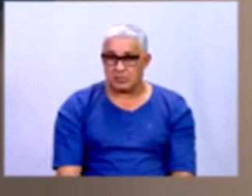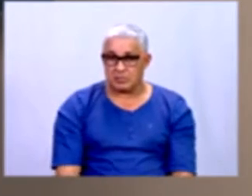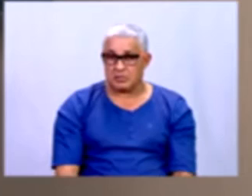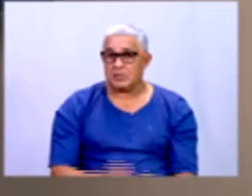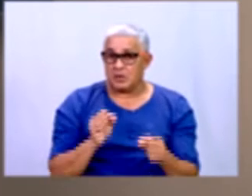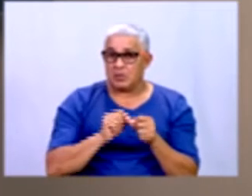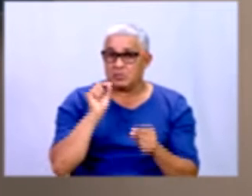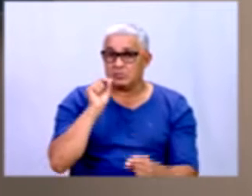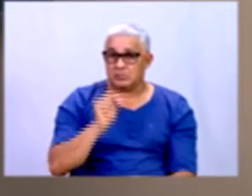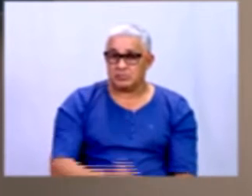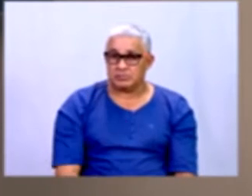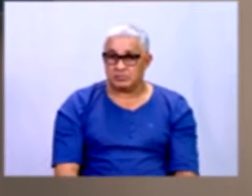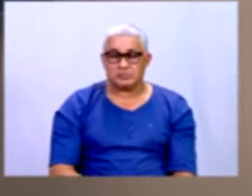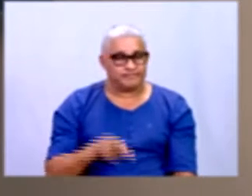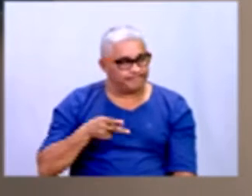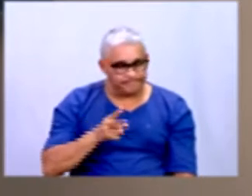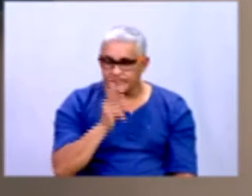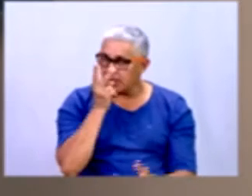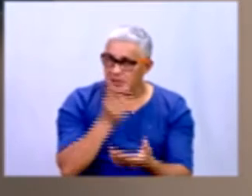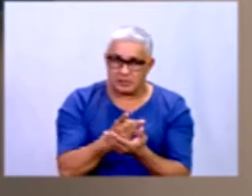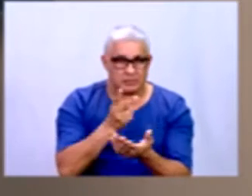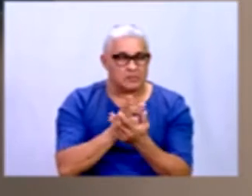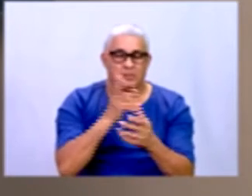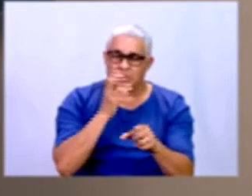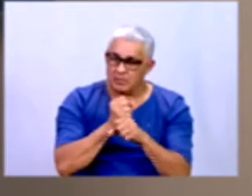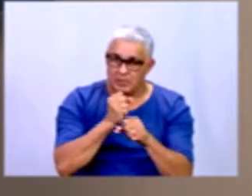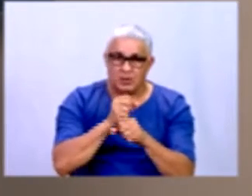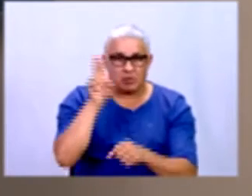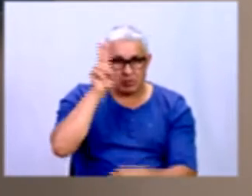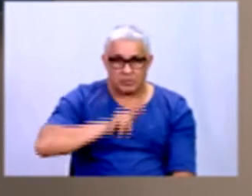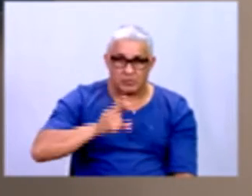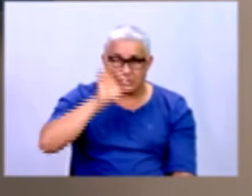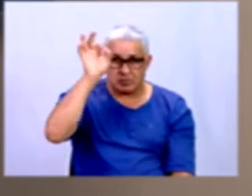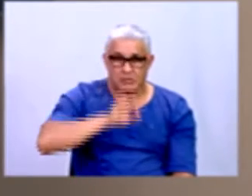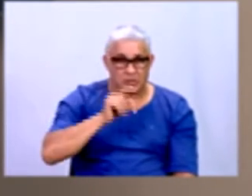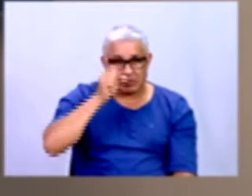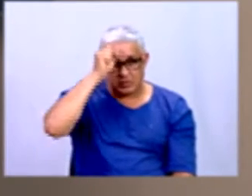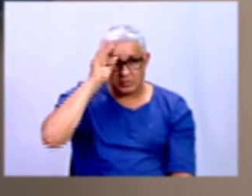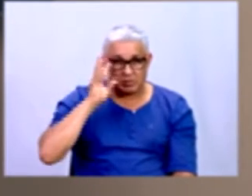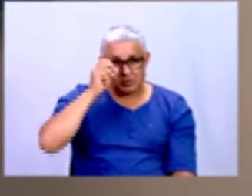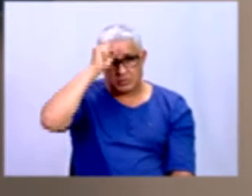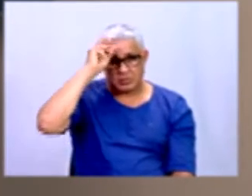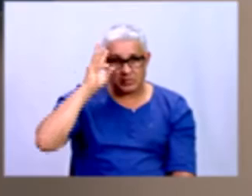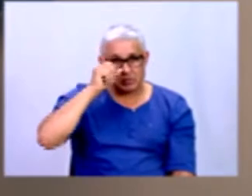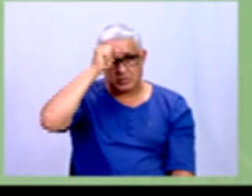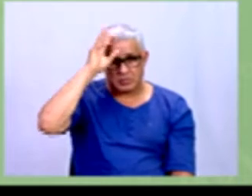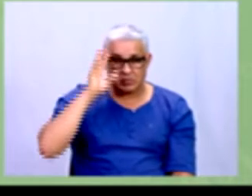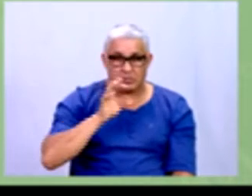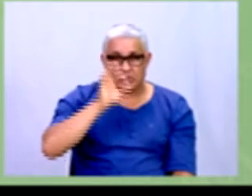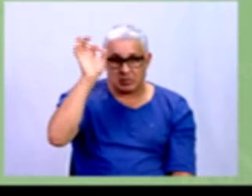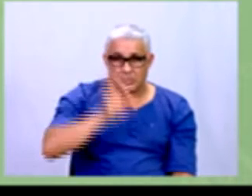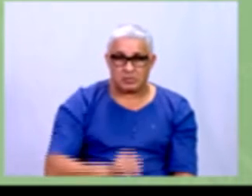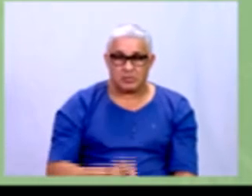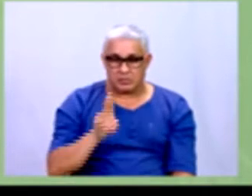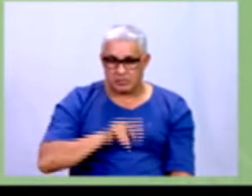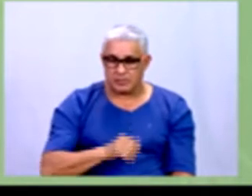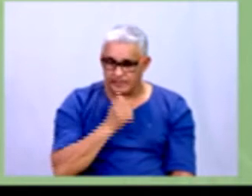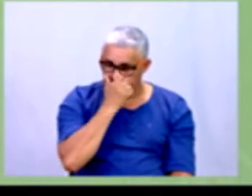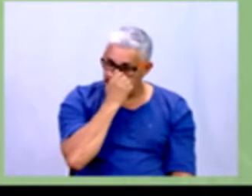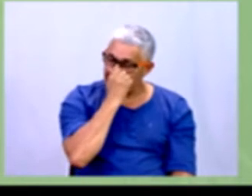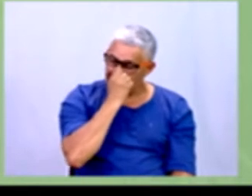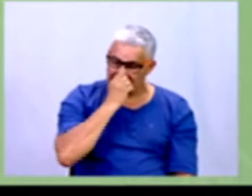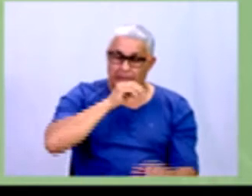faz praticamente isso o tempo todo, essa conta, né? No nosso dia a dia mesmo. Então, vamos lá. A